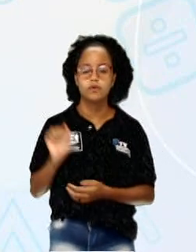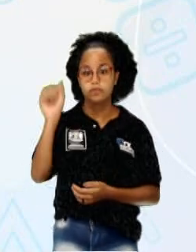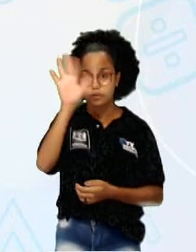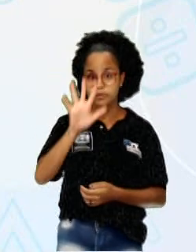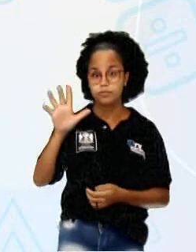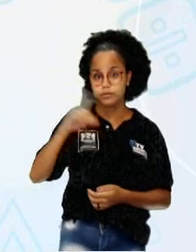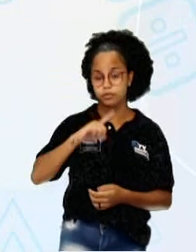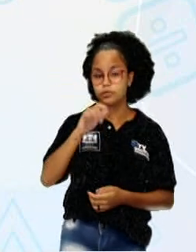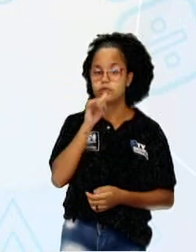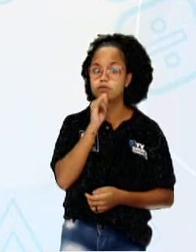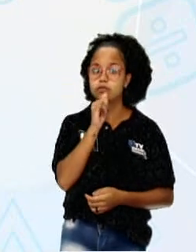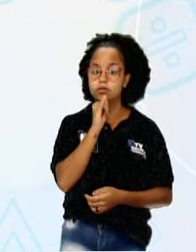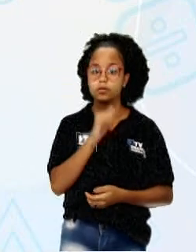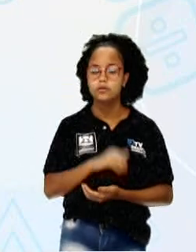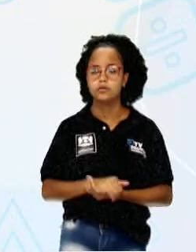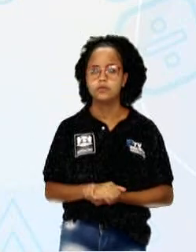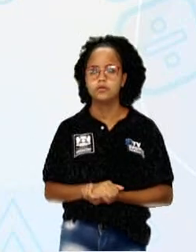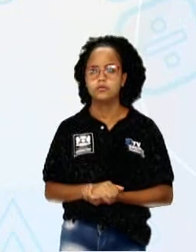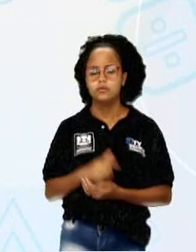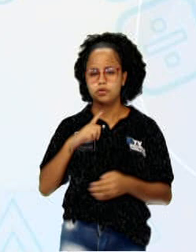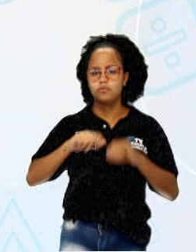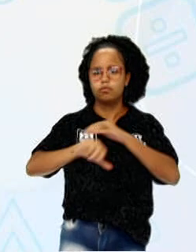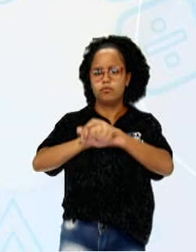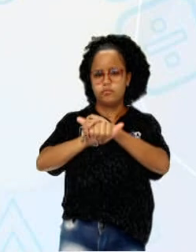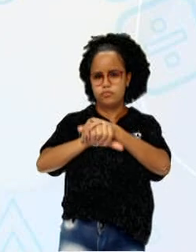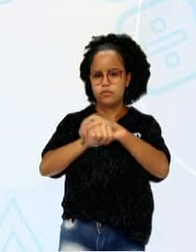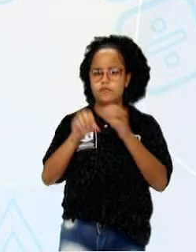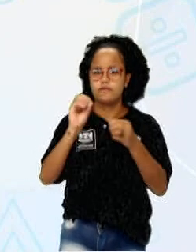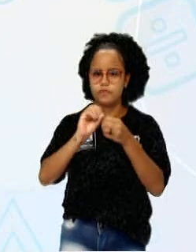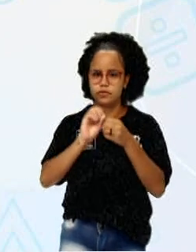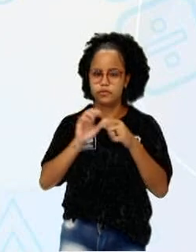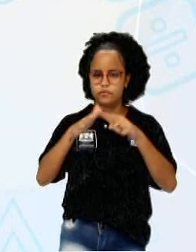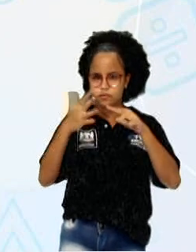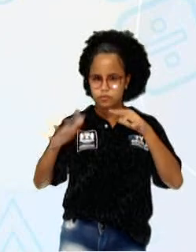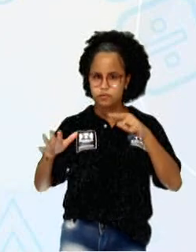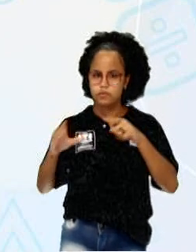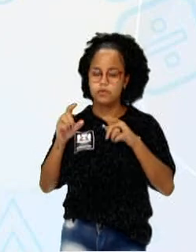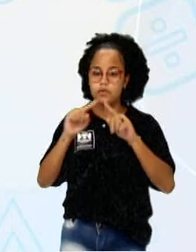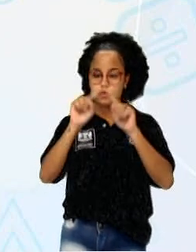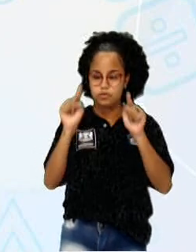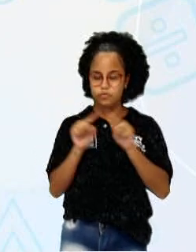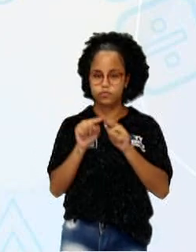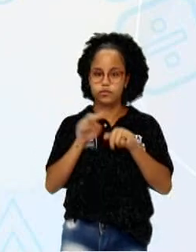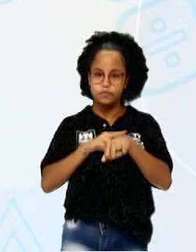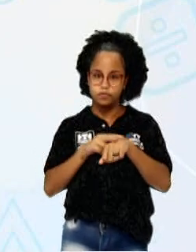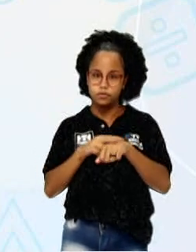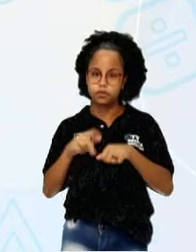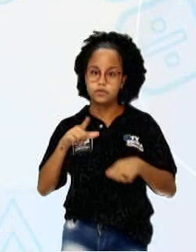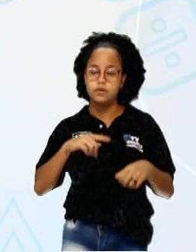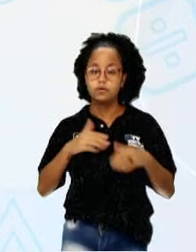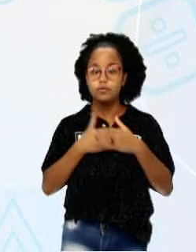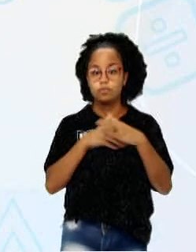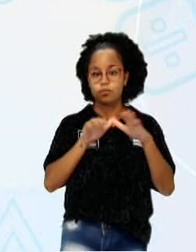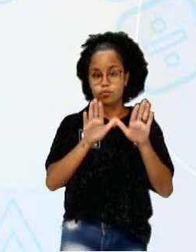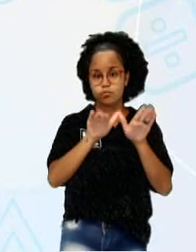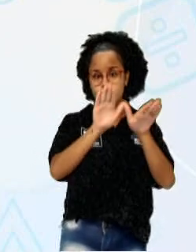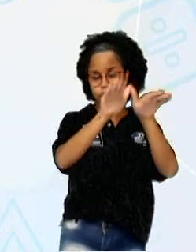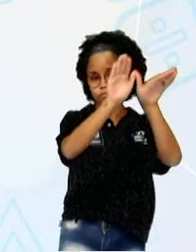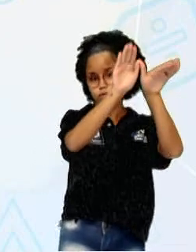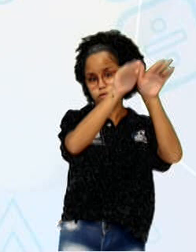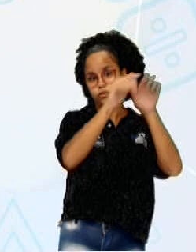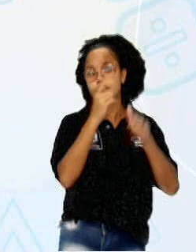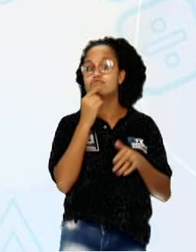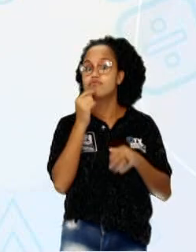Vejam as sugestões. Tem uma tartaruga feita com a folhinha redonda, verde. Tem aqui um pássaro feito com a folhinha vermelha